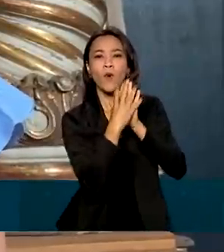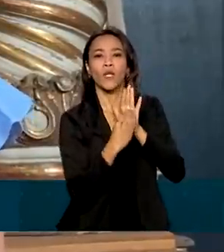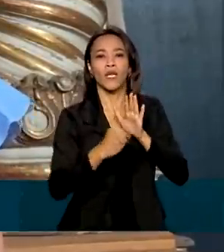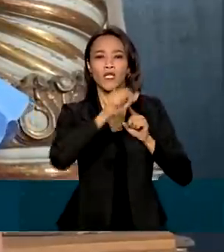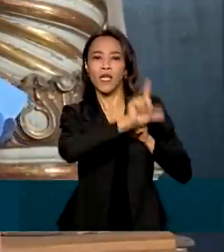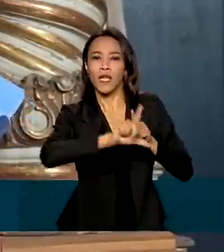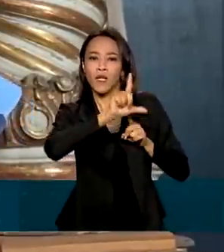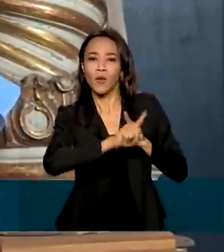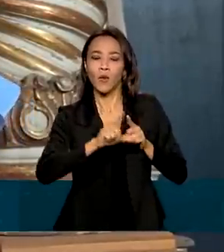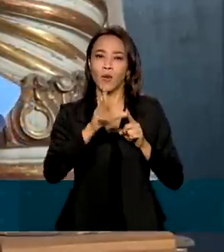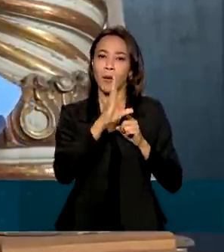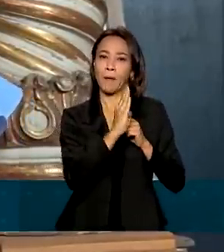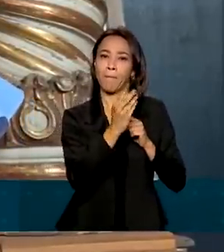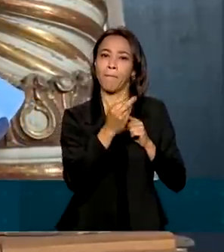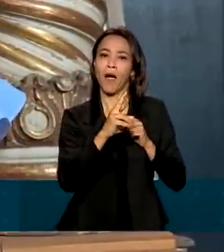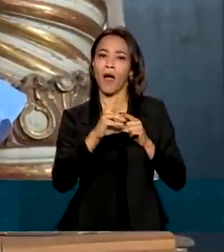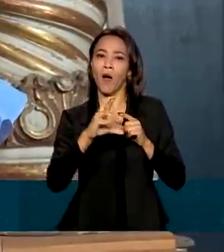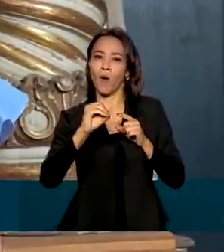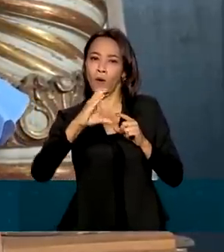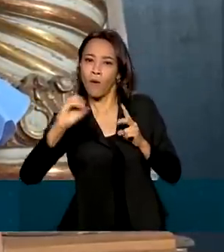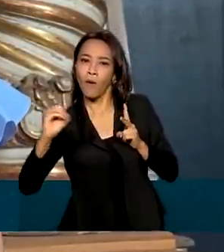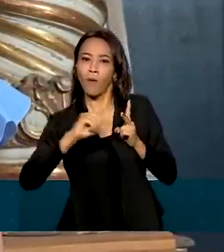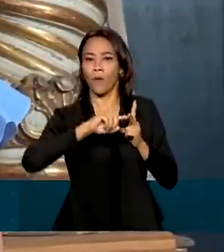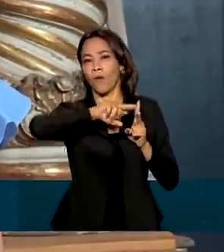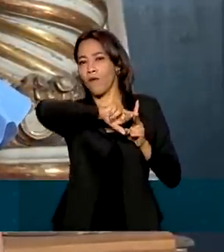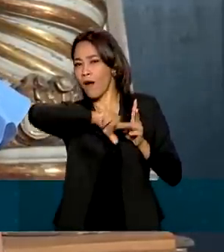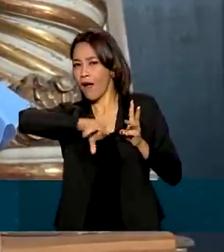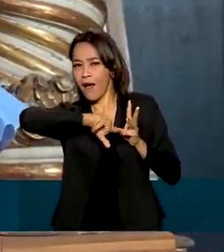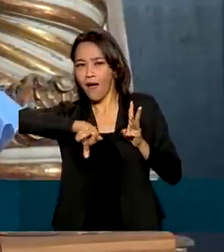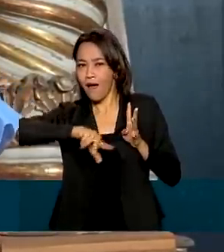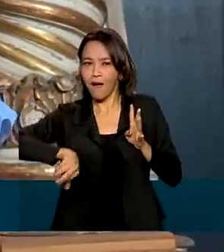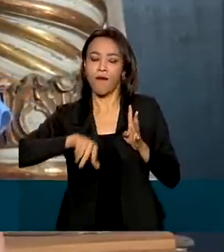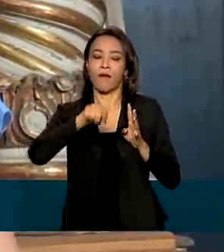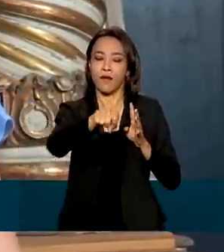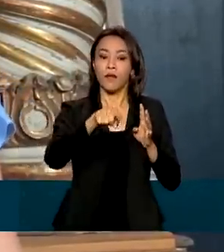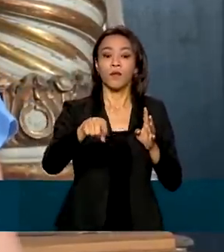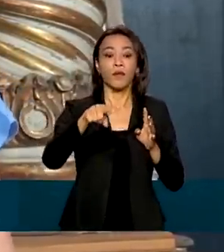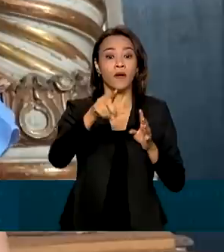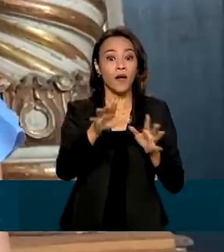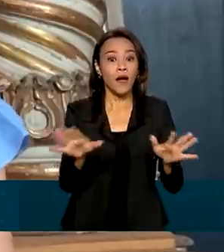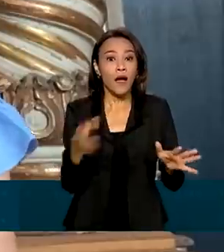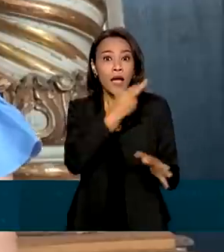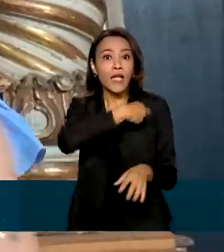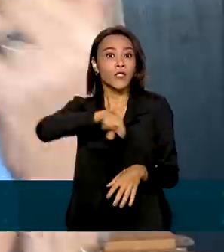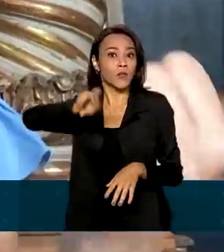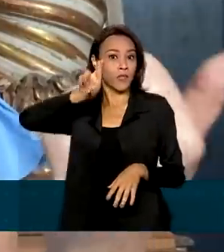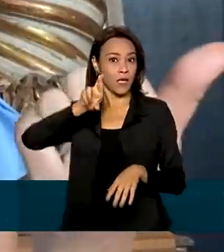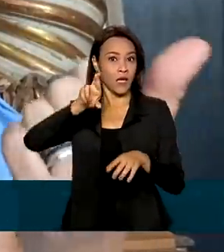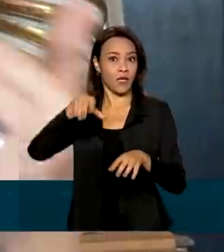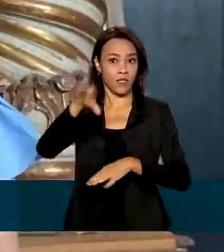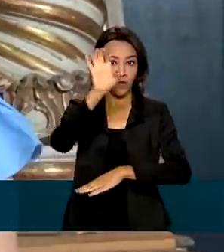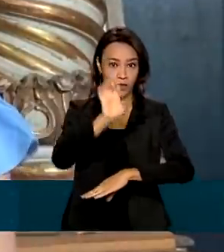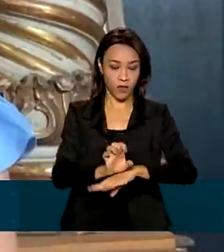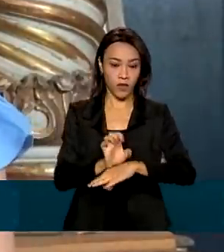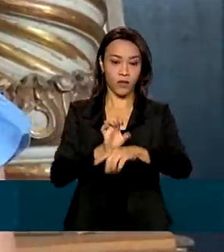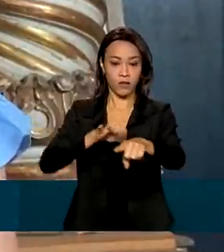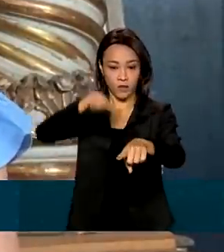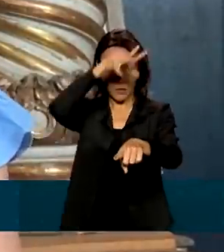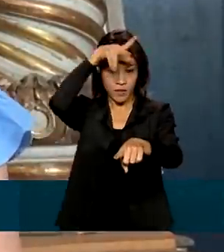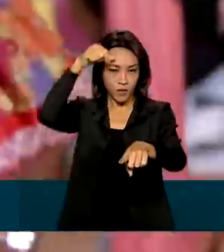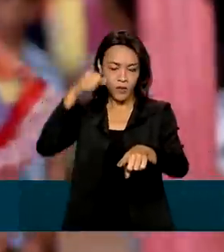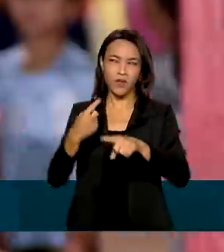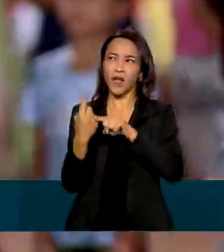permite vivenciar a história da religiosidade matogrossense desde o período do século XVII ao